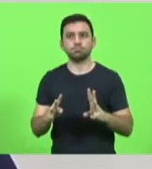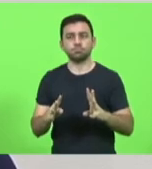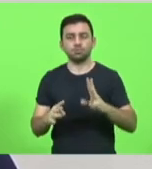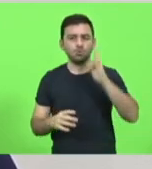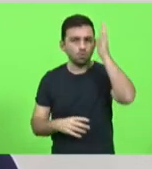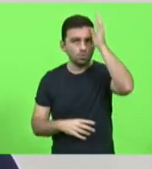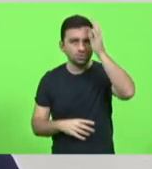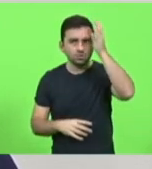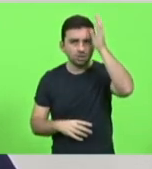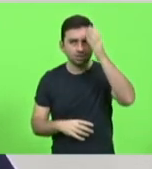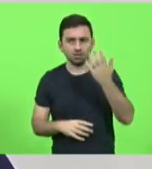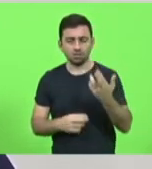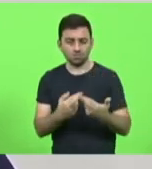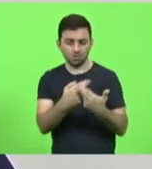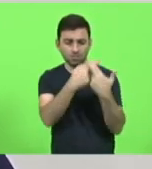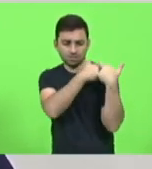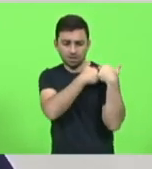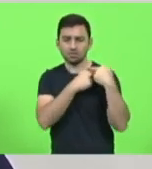responsabilidade como cidadão.